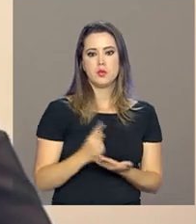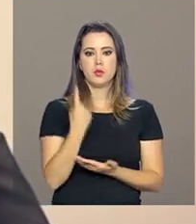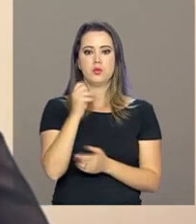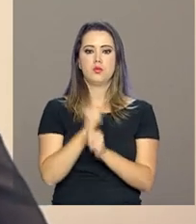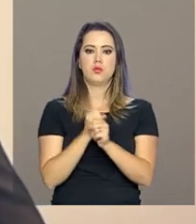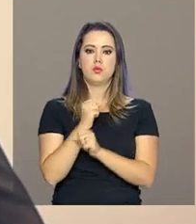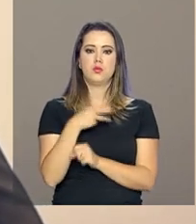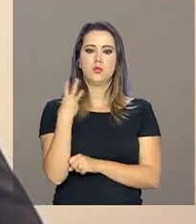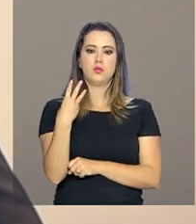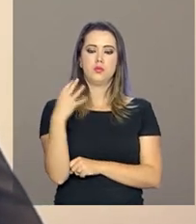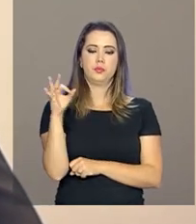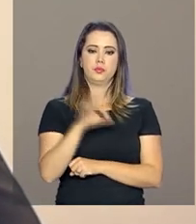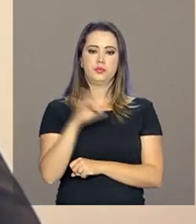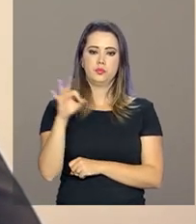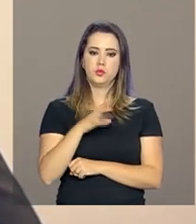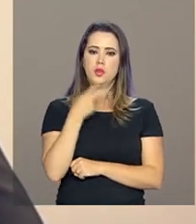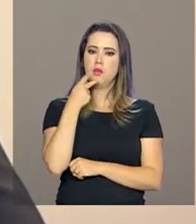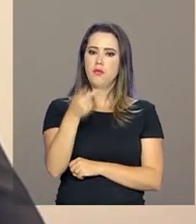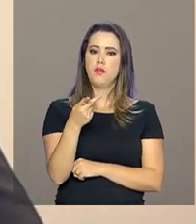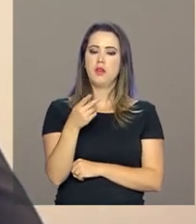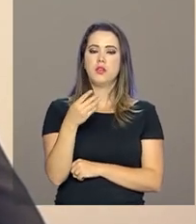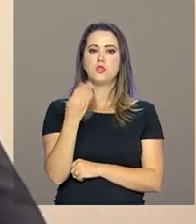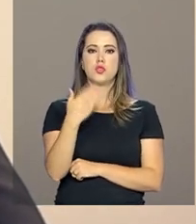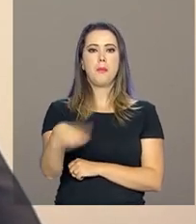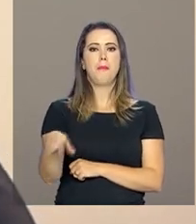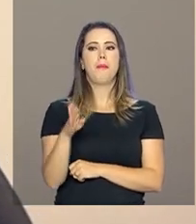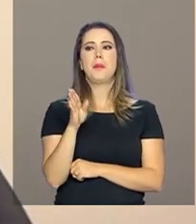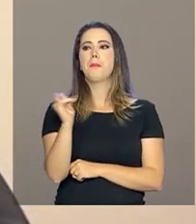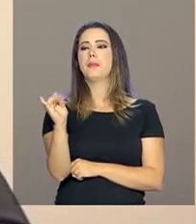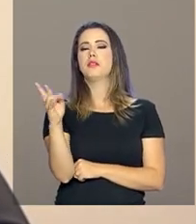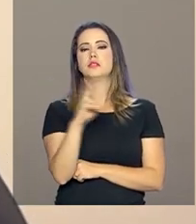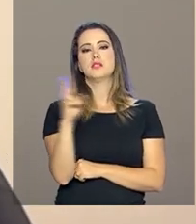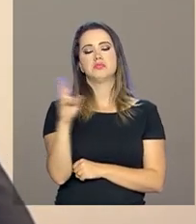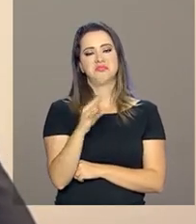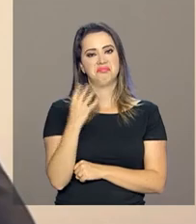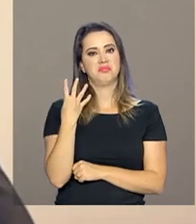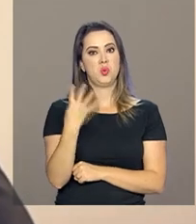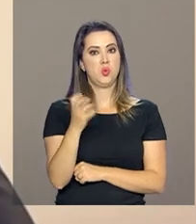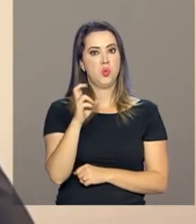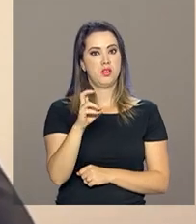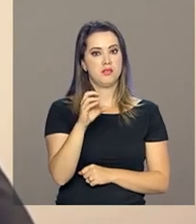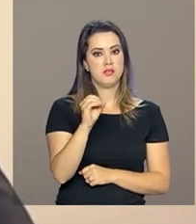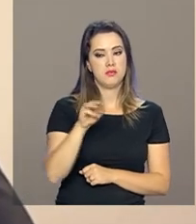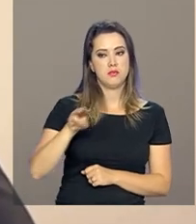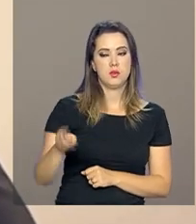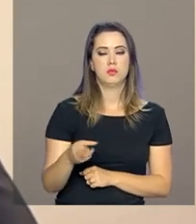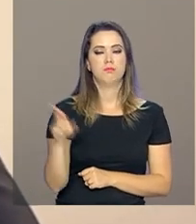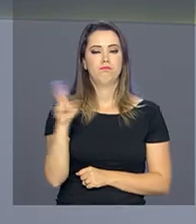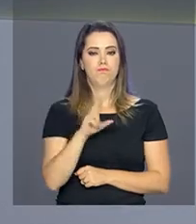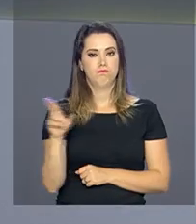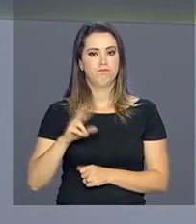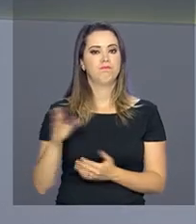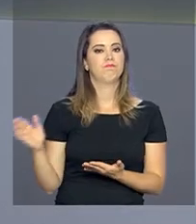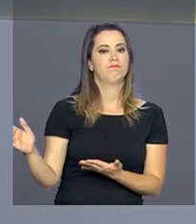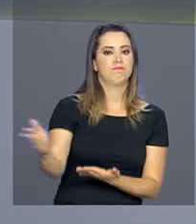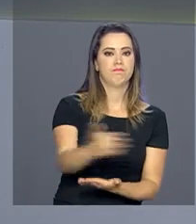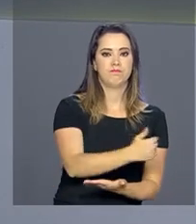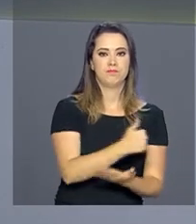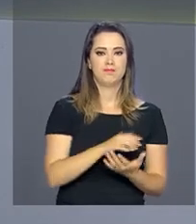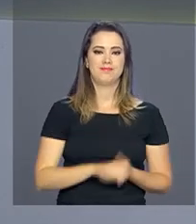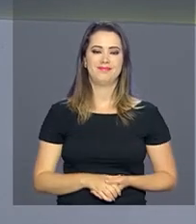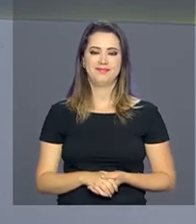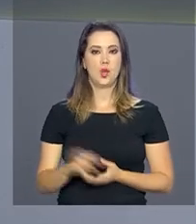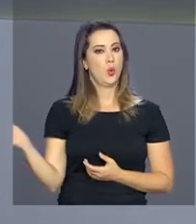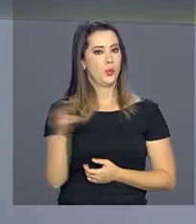ano, em 3%. Nós estamos falando em quase meio bilhão. 450 milhões, em média, aumenta a arrecadação. A